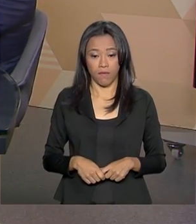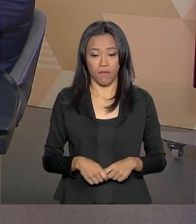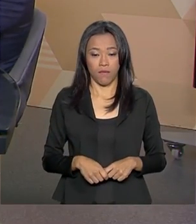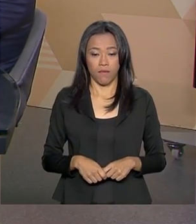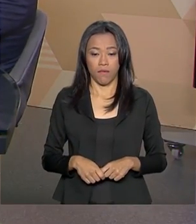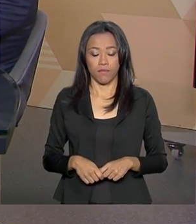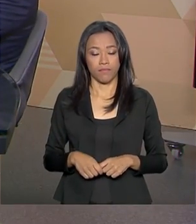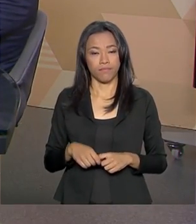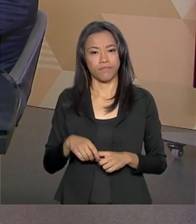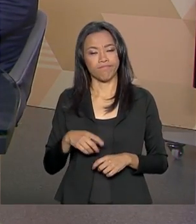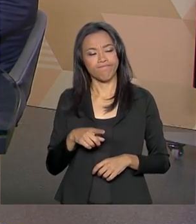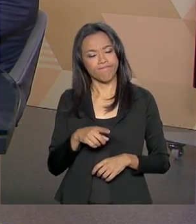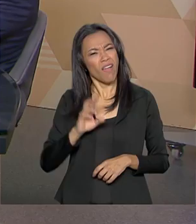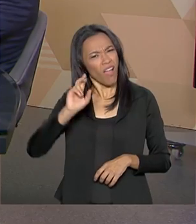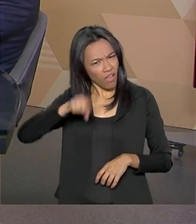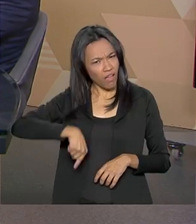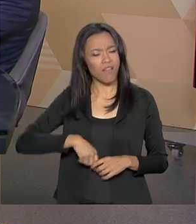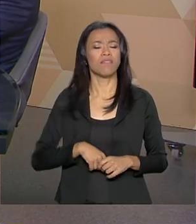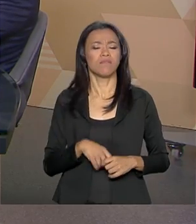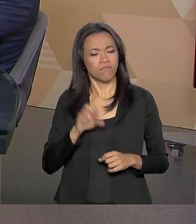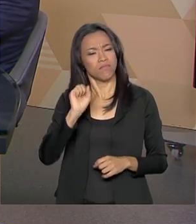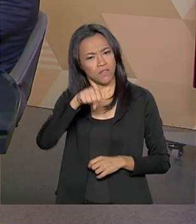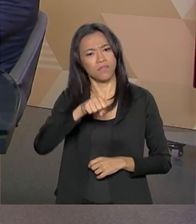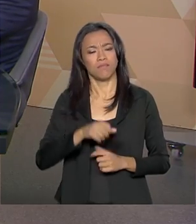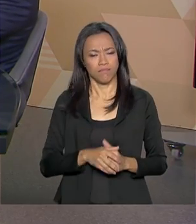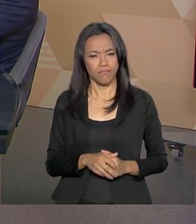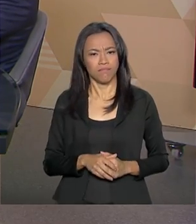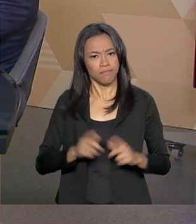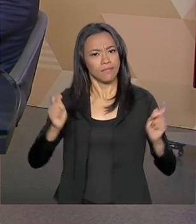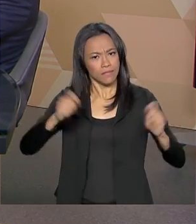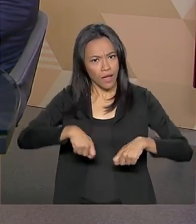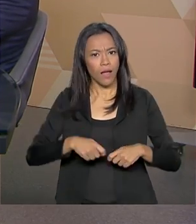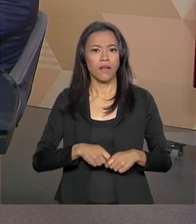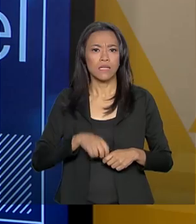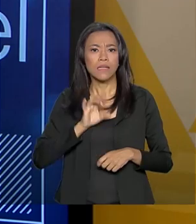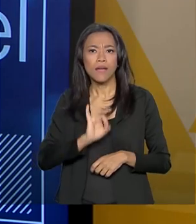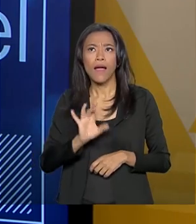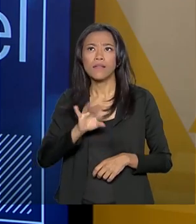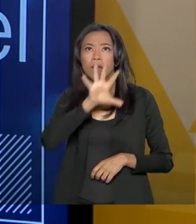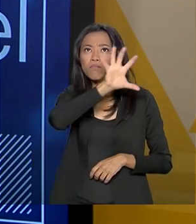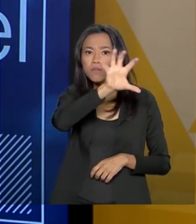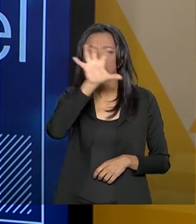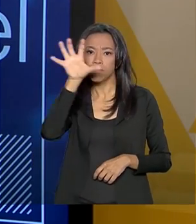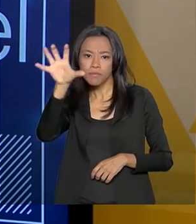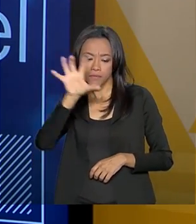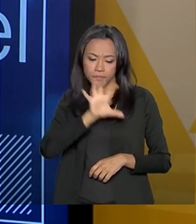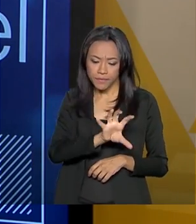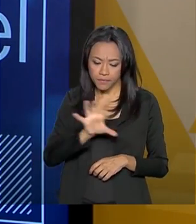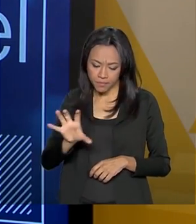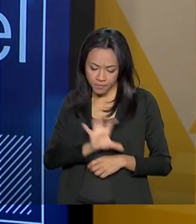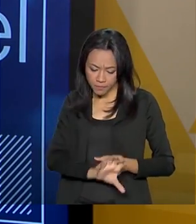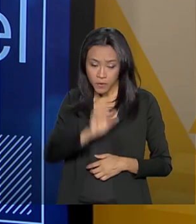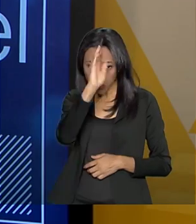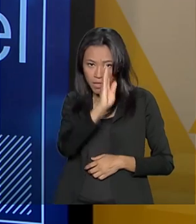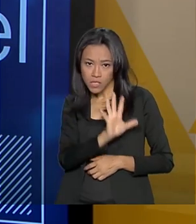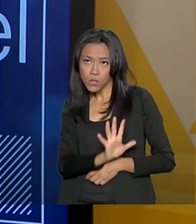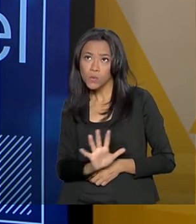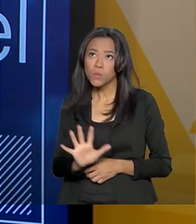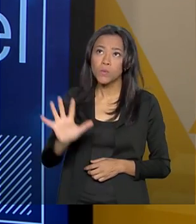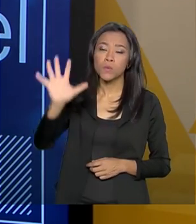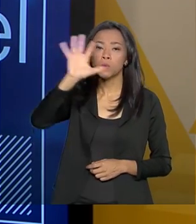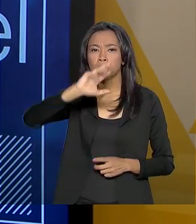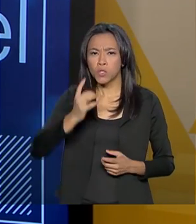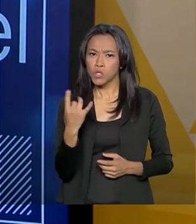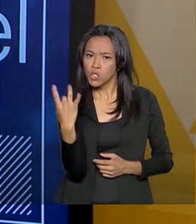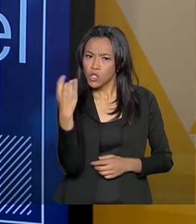O Paulo, é sim, é capaz de produzir de forma sustentável. A tecnologia que